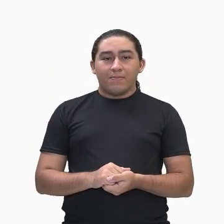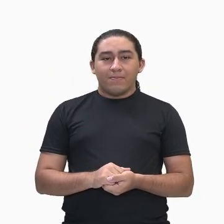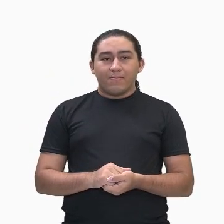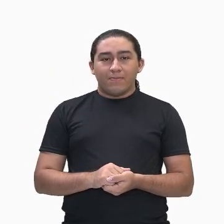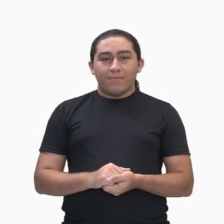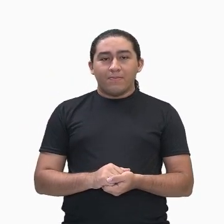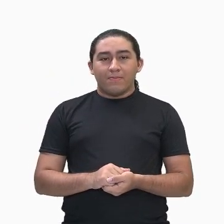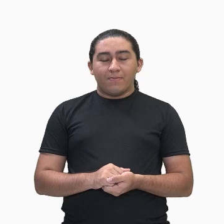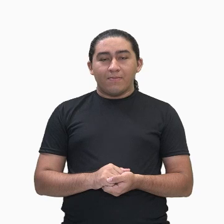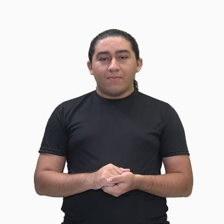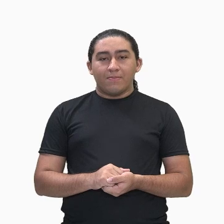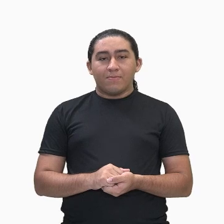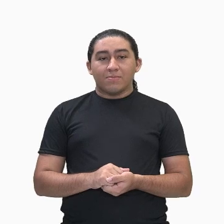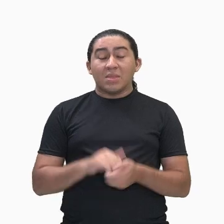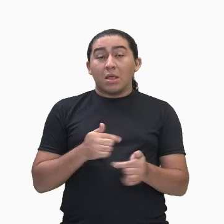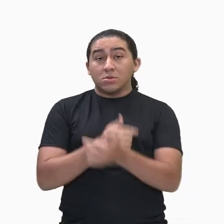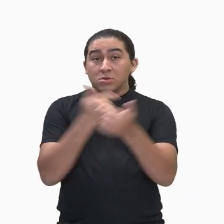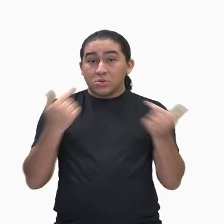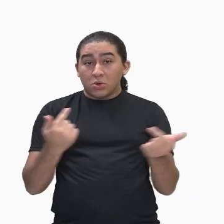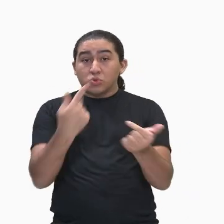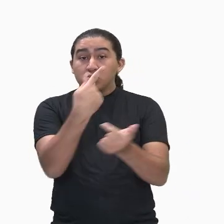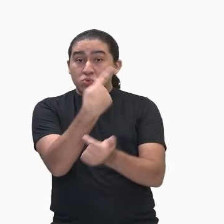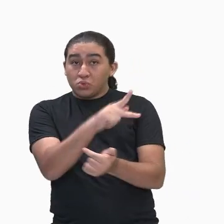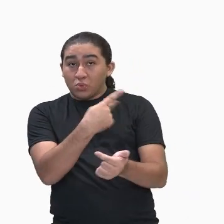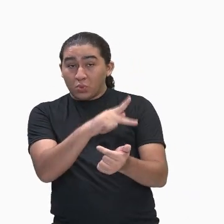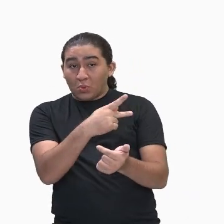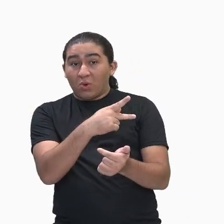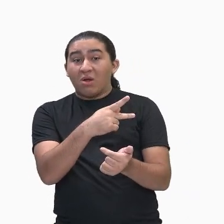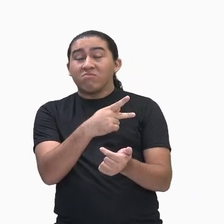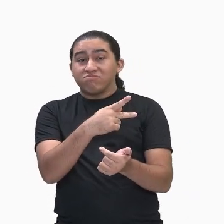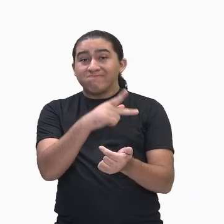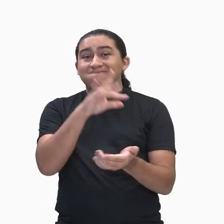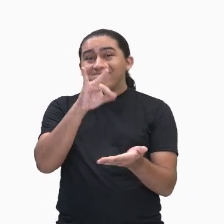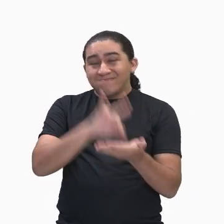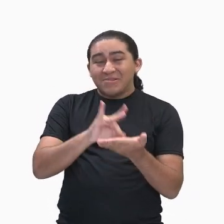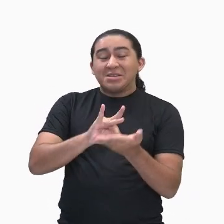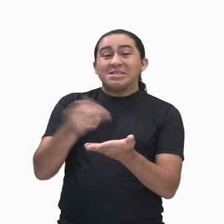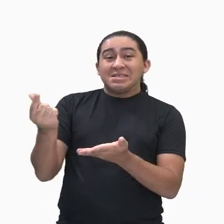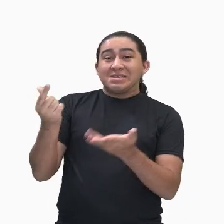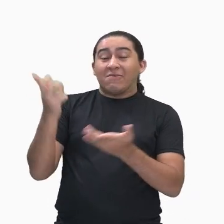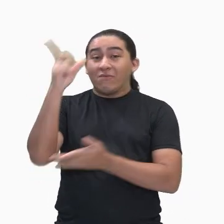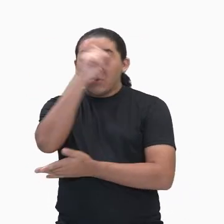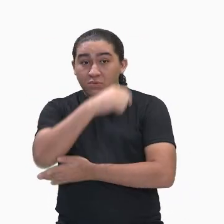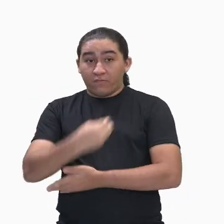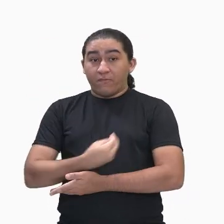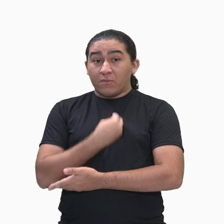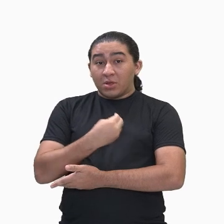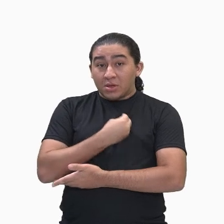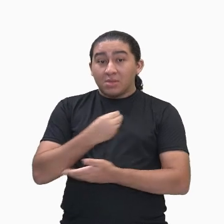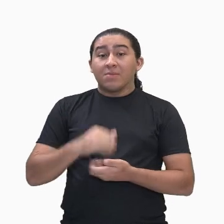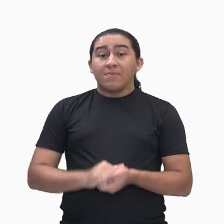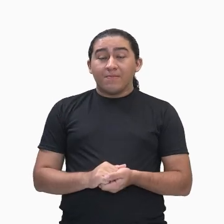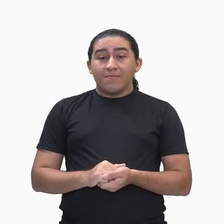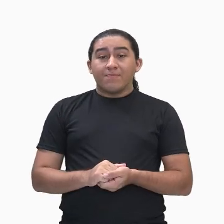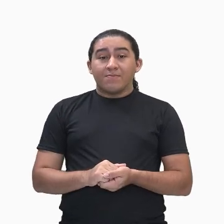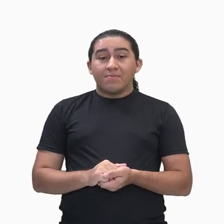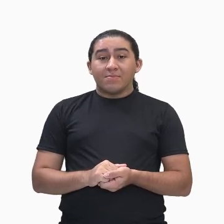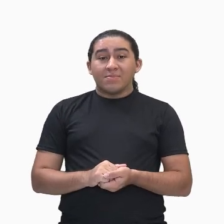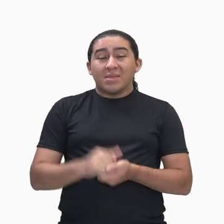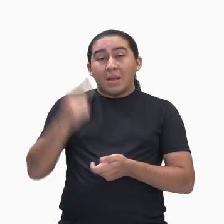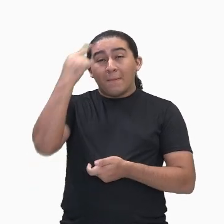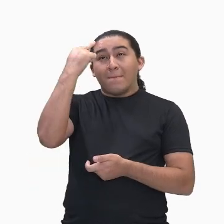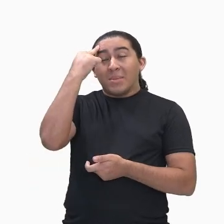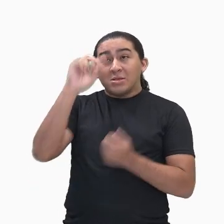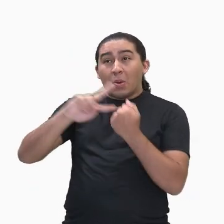Ludíbrio, como tu, da sorte dura. Meu fim, demando ao céu pela certeza